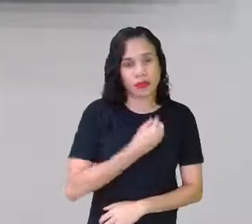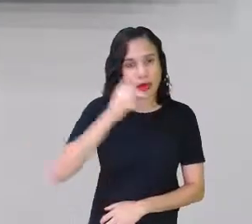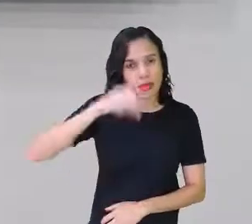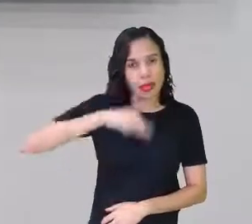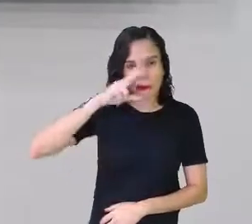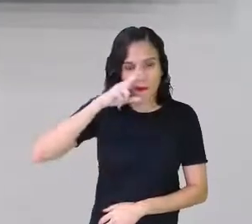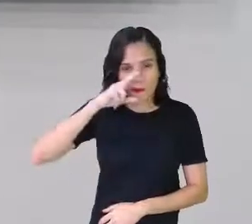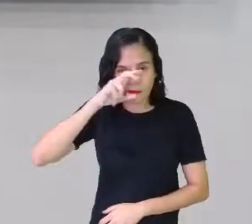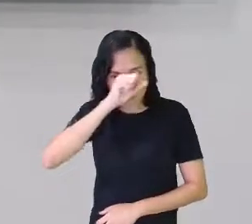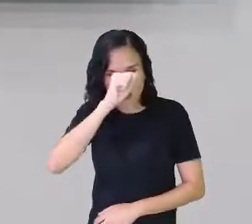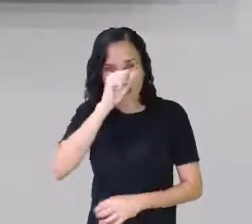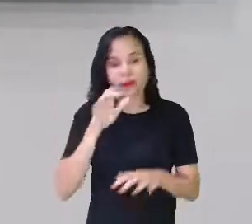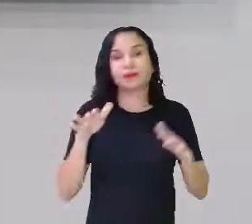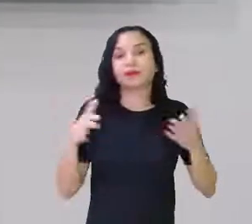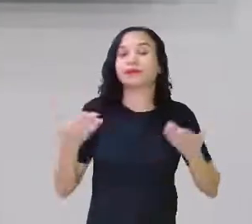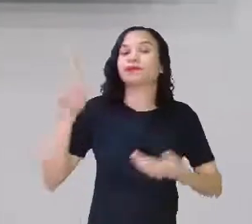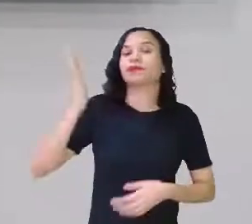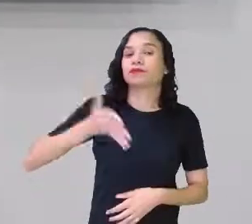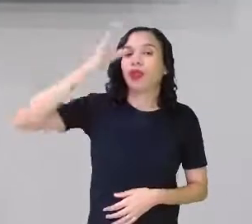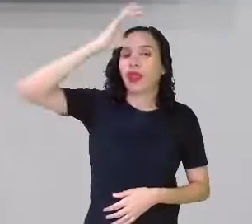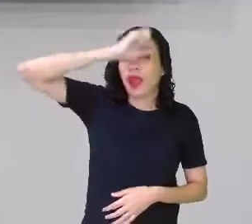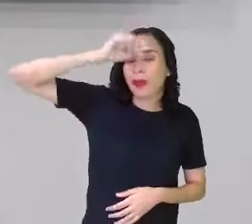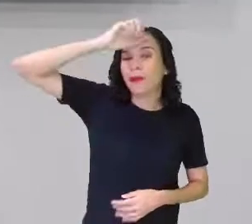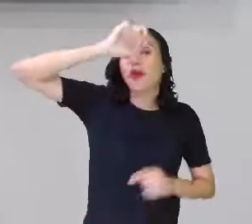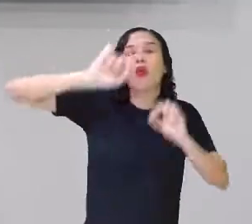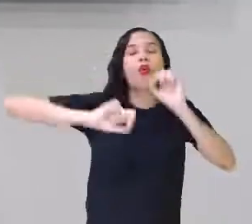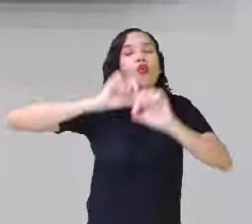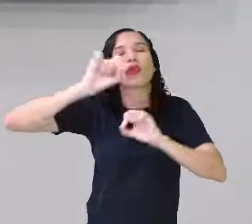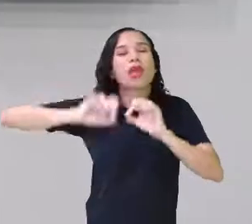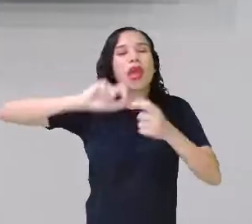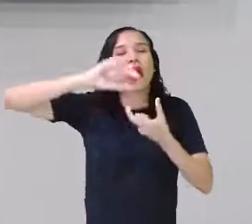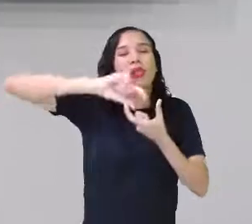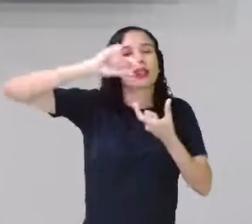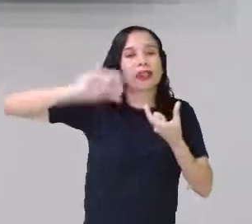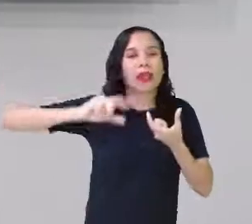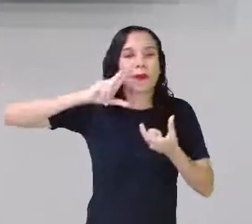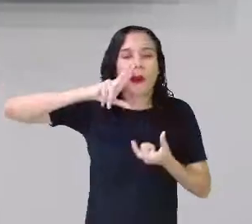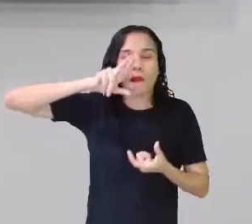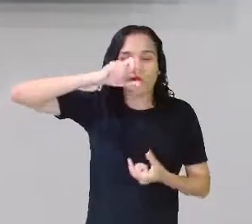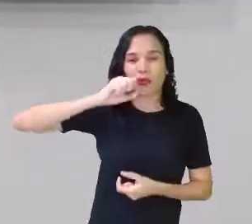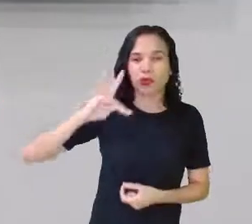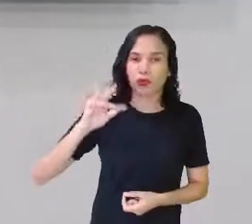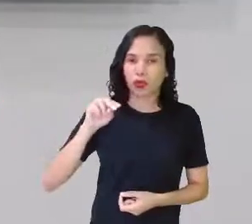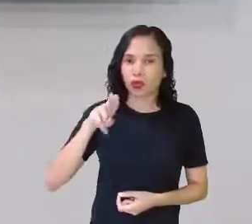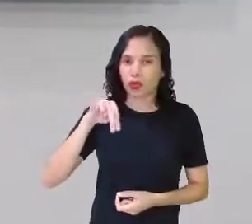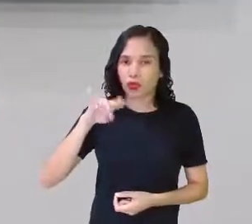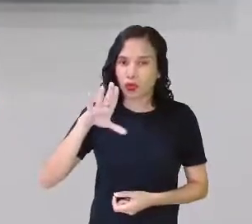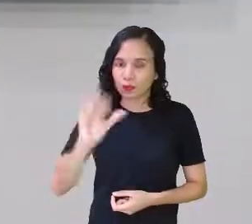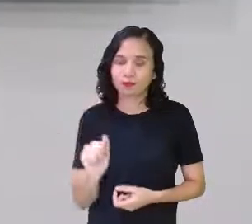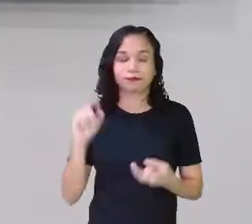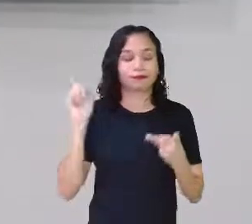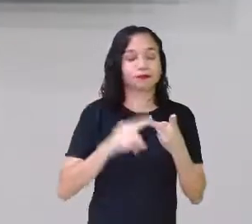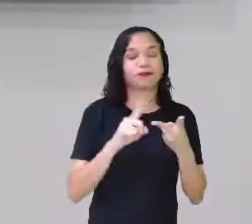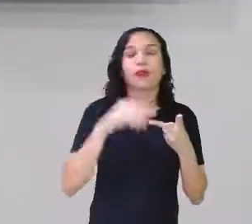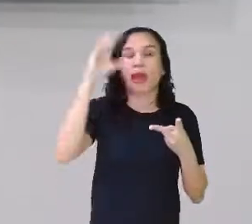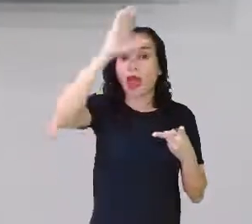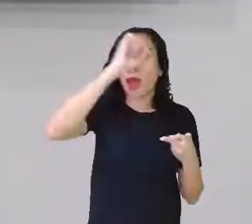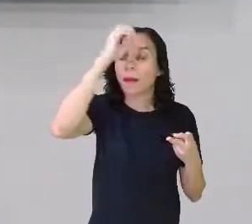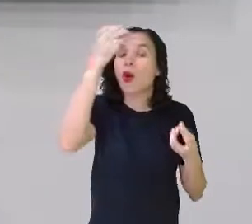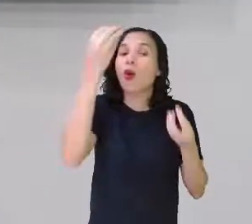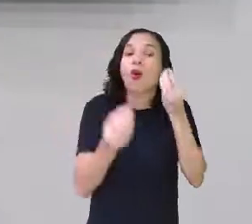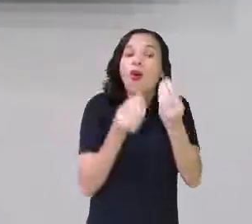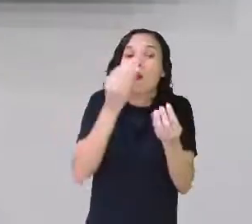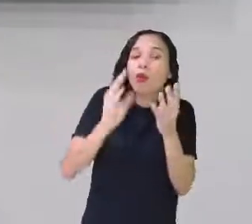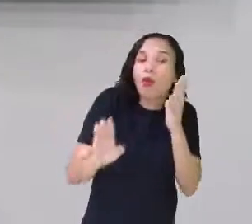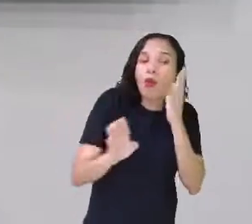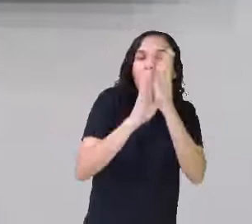forte. Então, já aprendemos o que é sílaba tônica, que é a sílaba mais forte. Aprendemos a identificá-la.